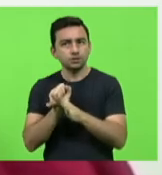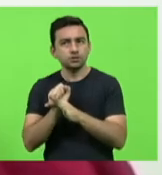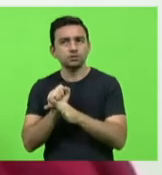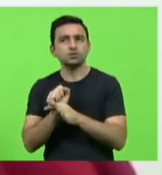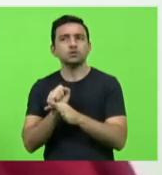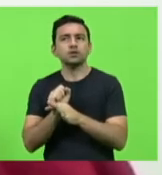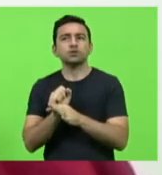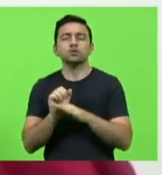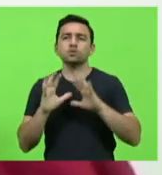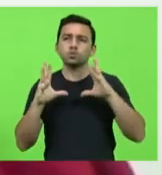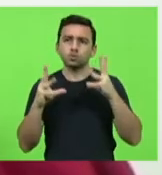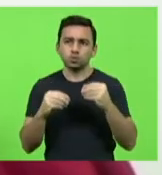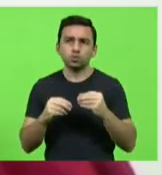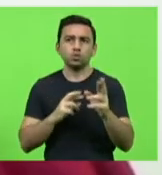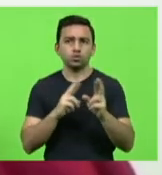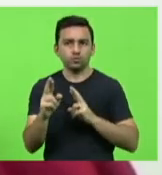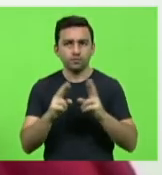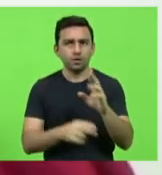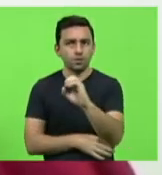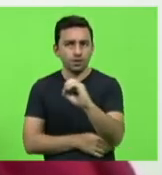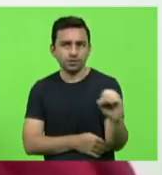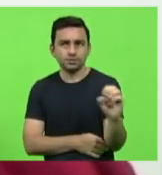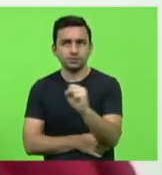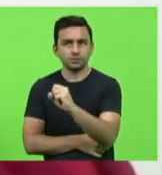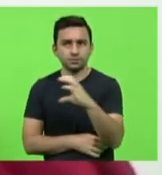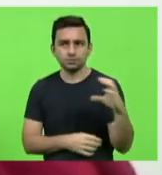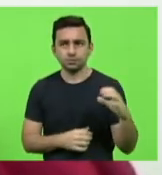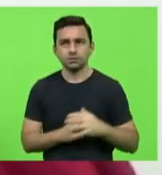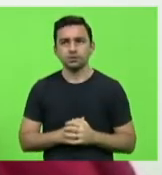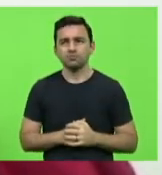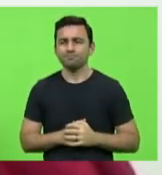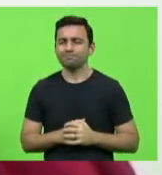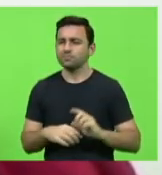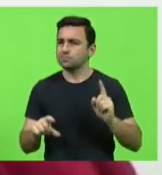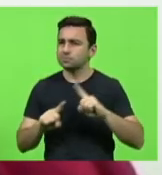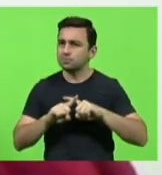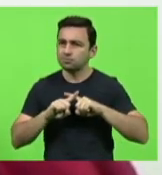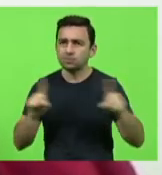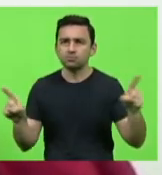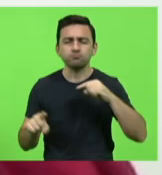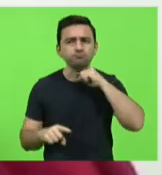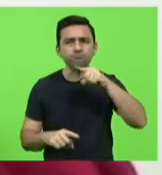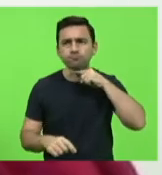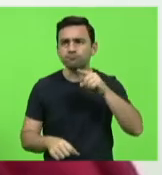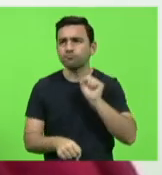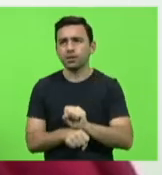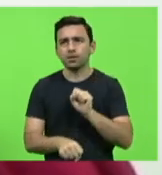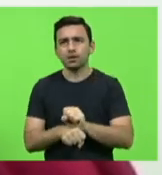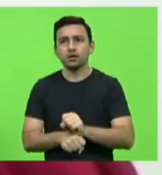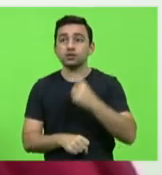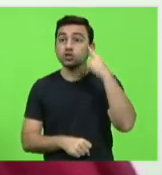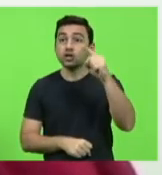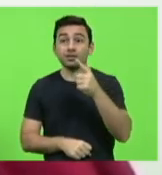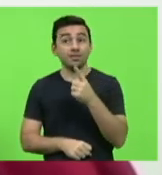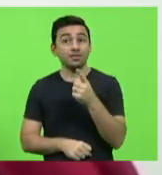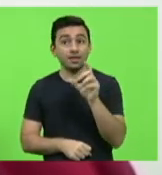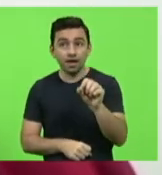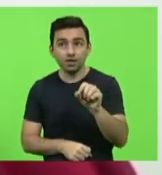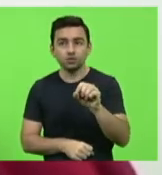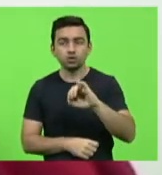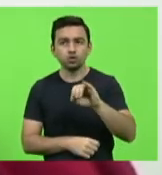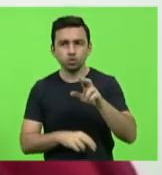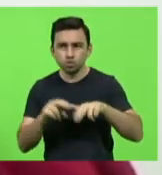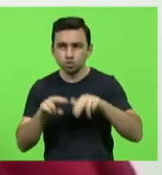nossas rodovias do Oeste de Santa Catarina não dá mais para esperar no dia 10 de junho daqui duas